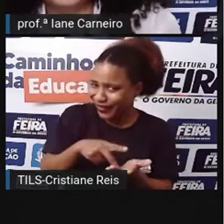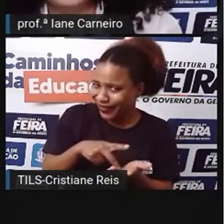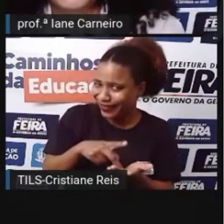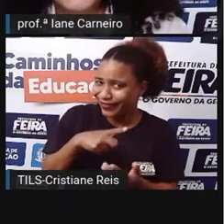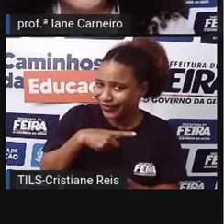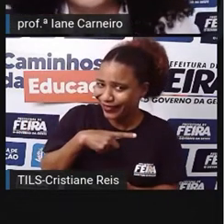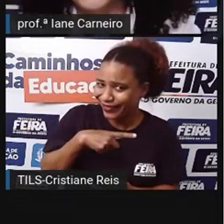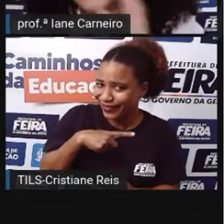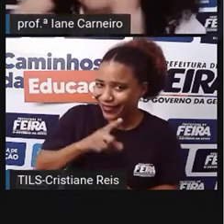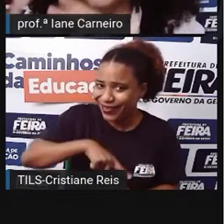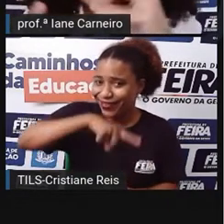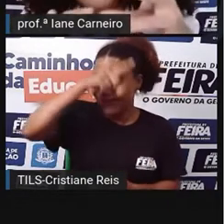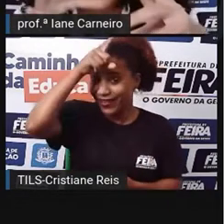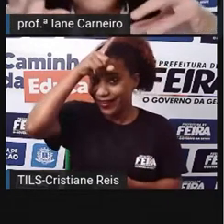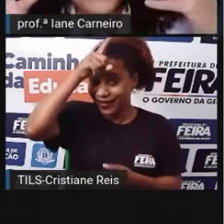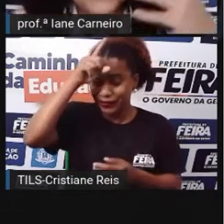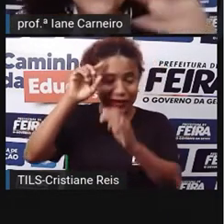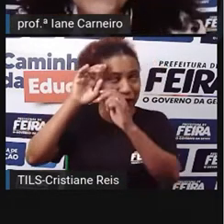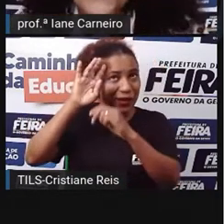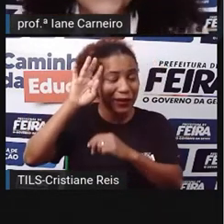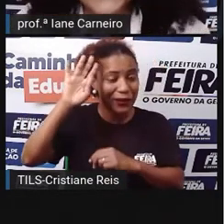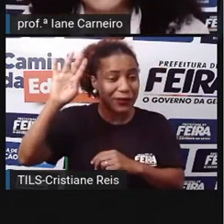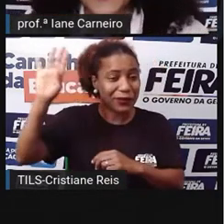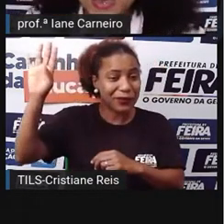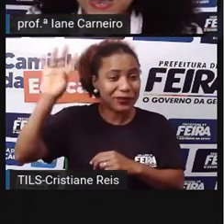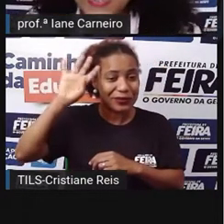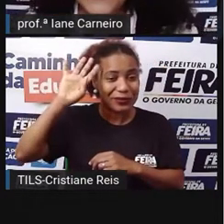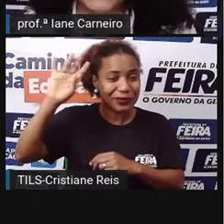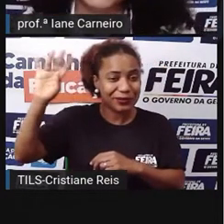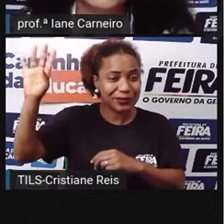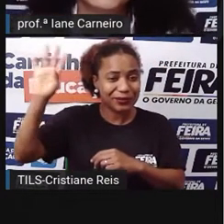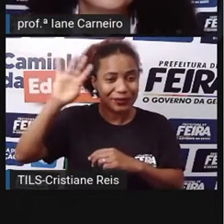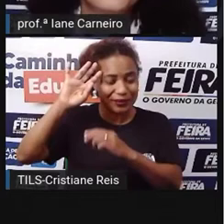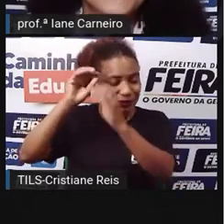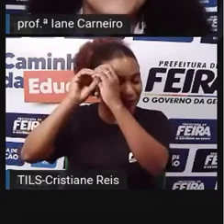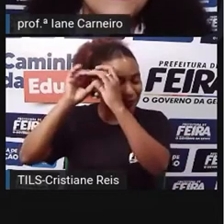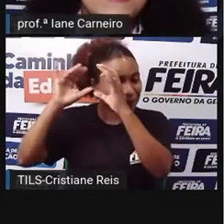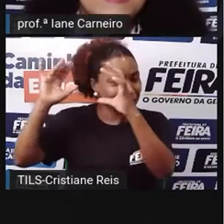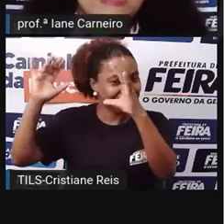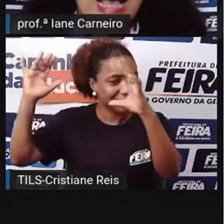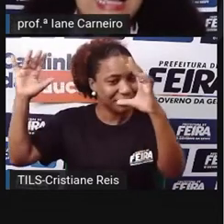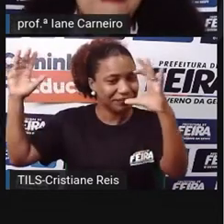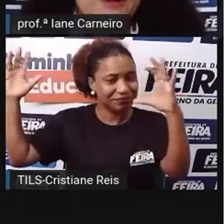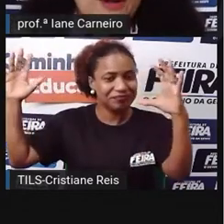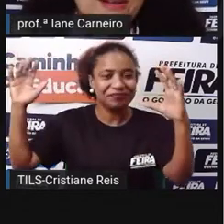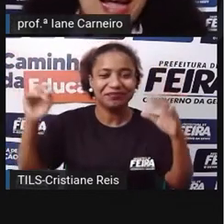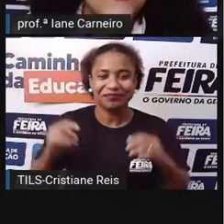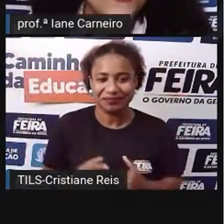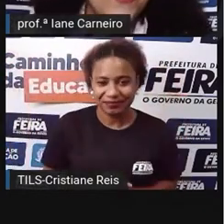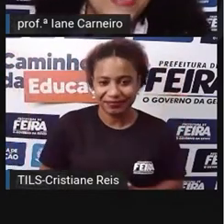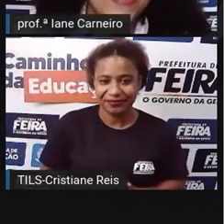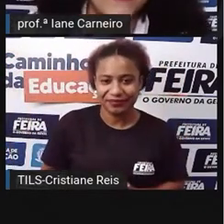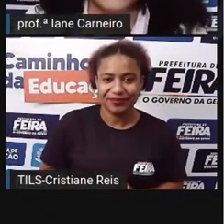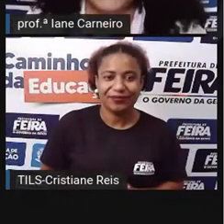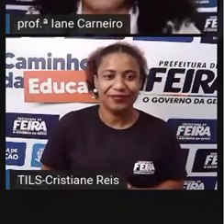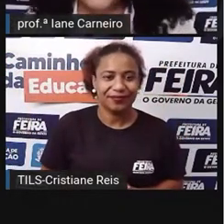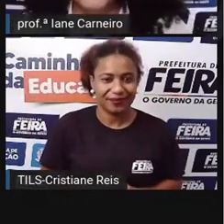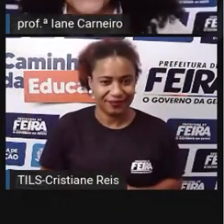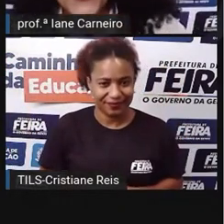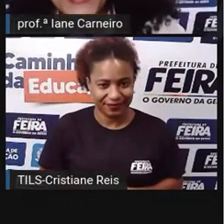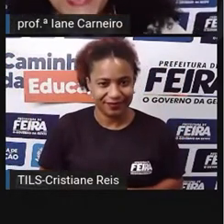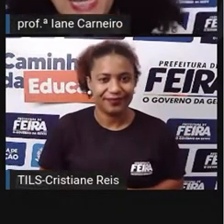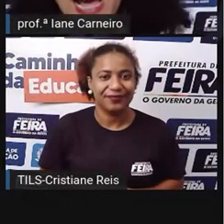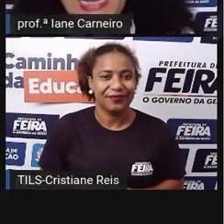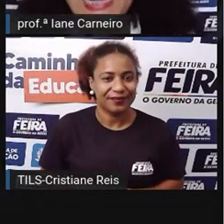onde começa a fantasia. A não sabe. Se mistura tudo nas lendas. Aí a Pró, deixa eu pausar aqui, a